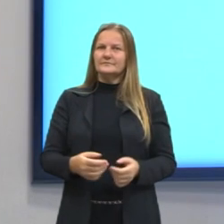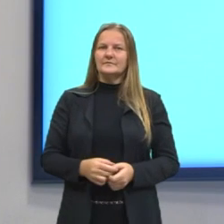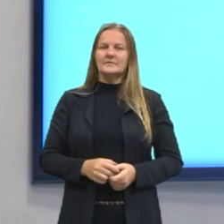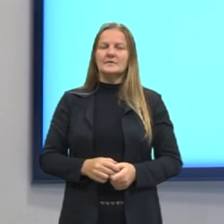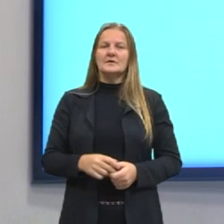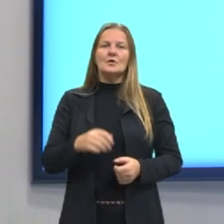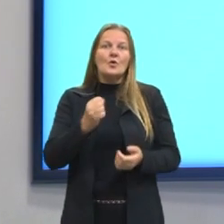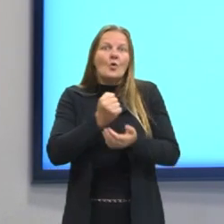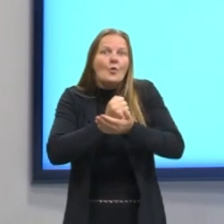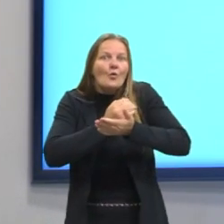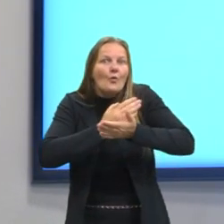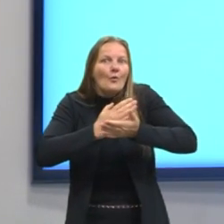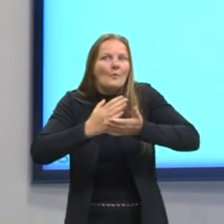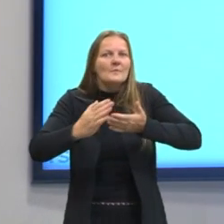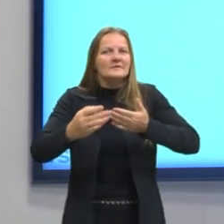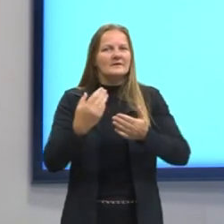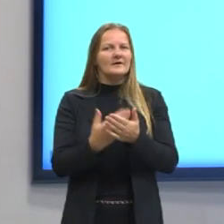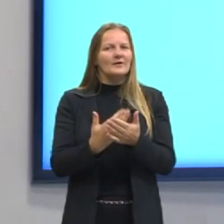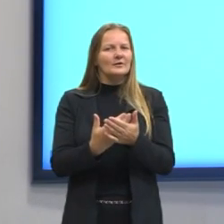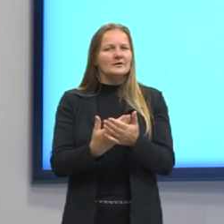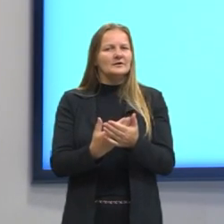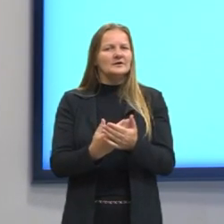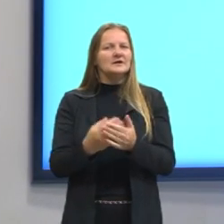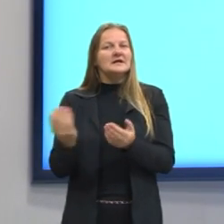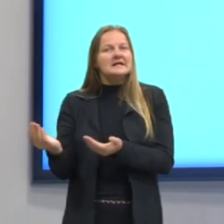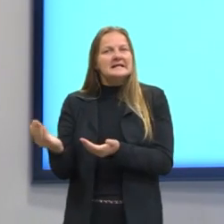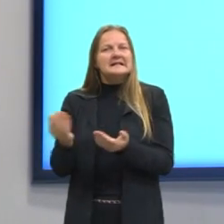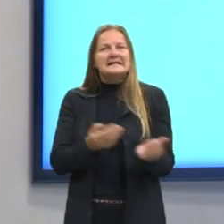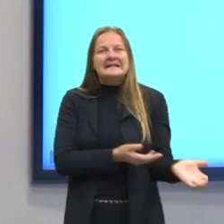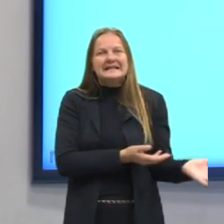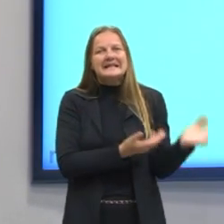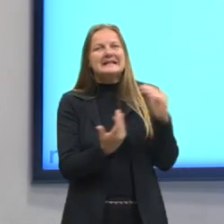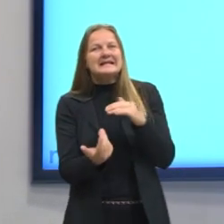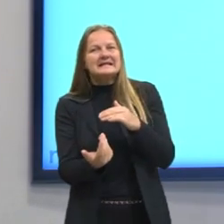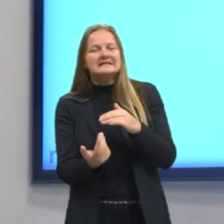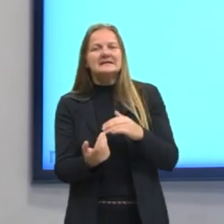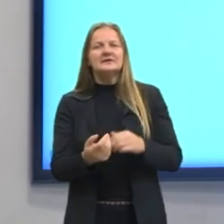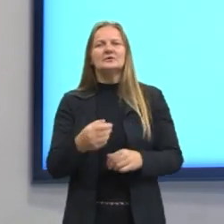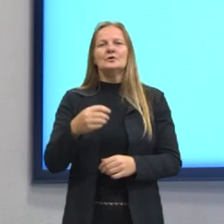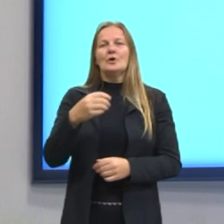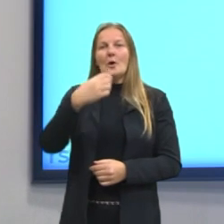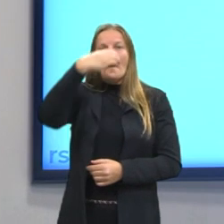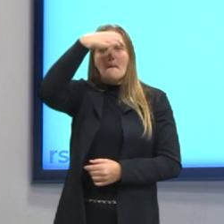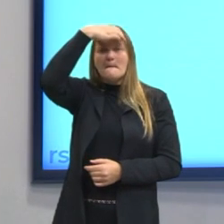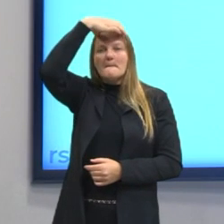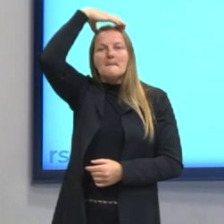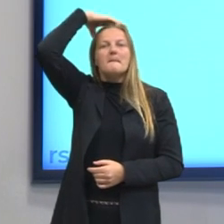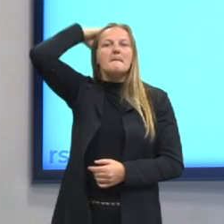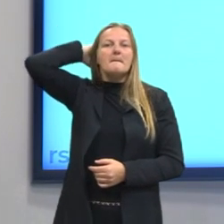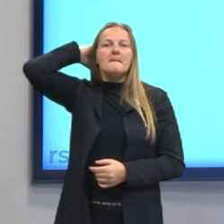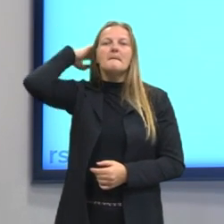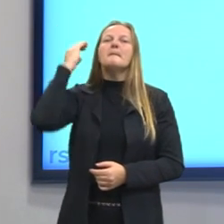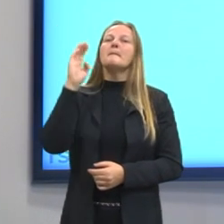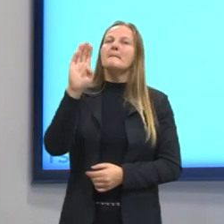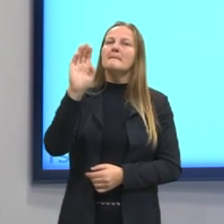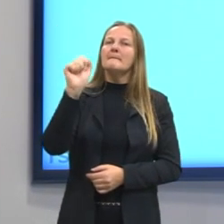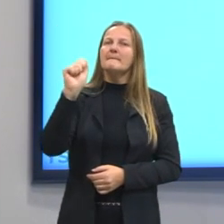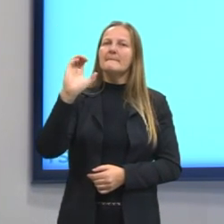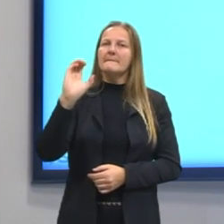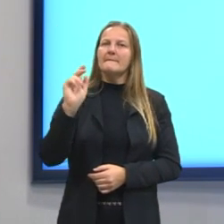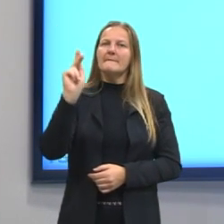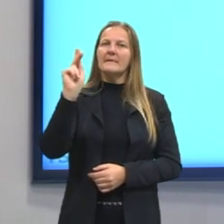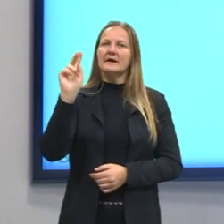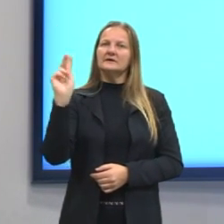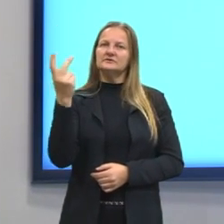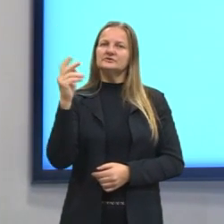começar a aula de maneira diferente do que trazendo Mikhail Bakhtin. Mikhail Bakhtin é um filósofo